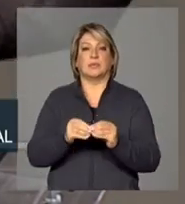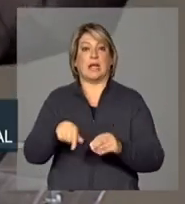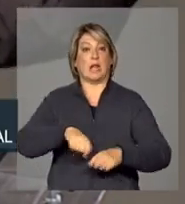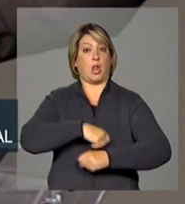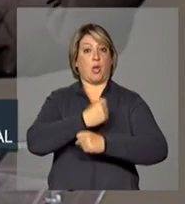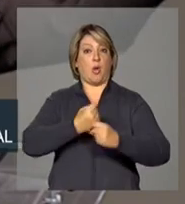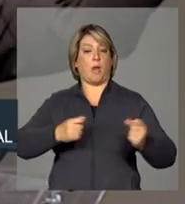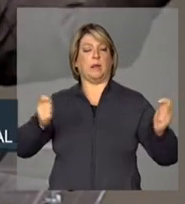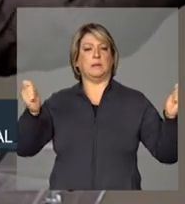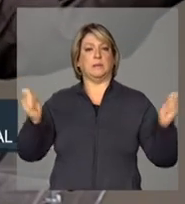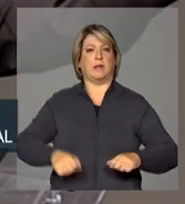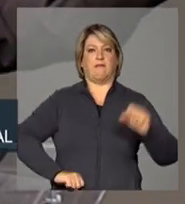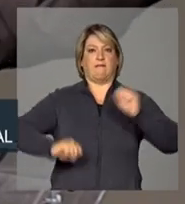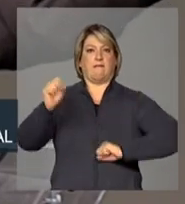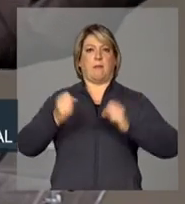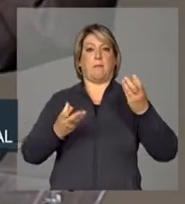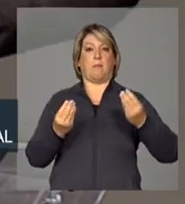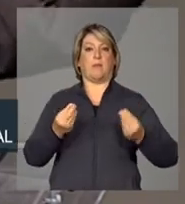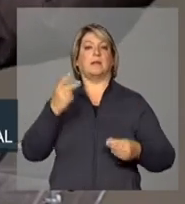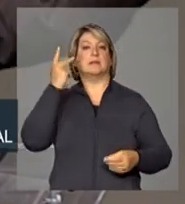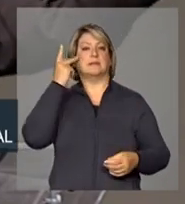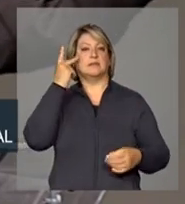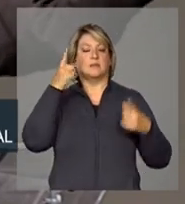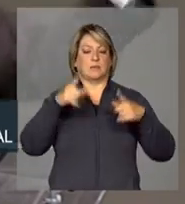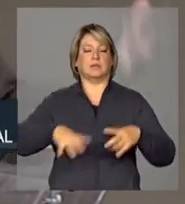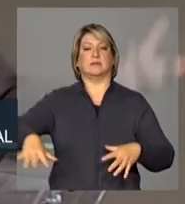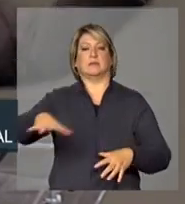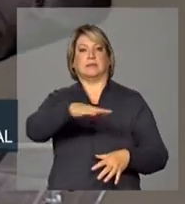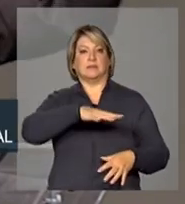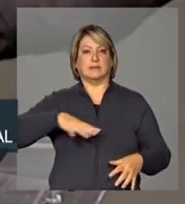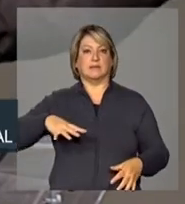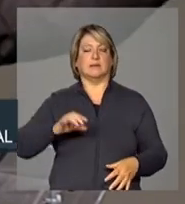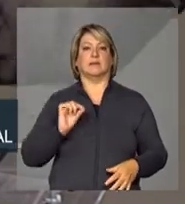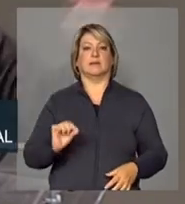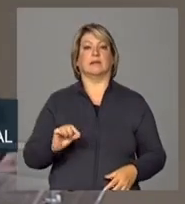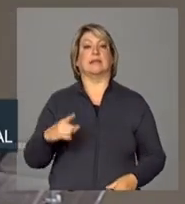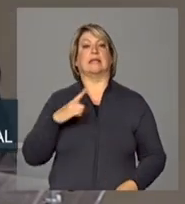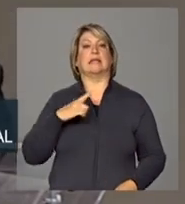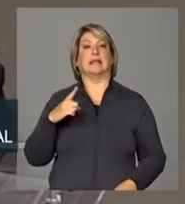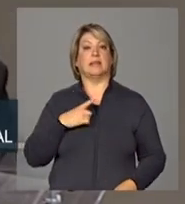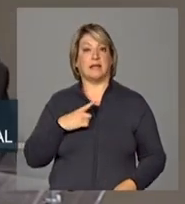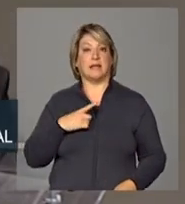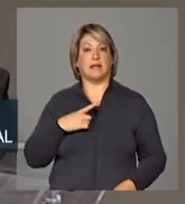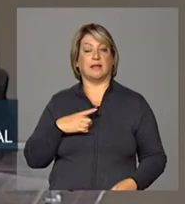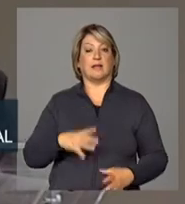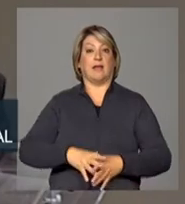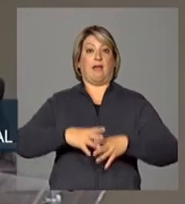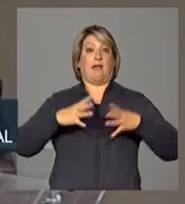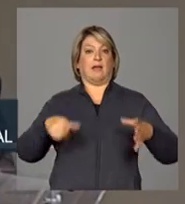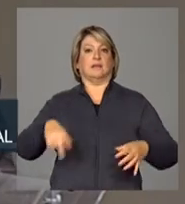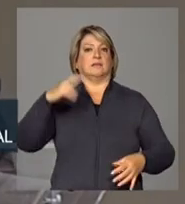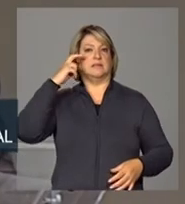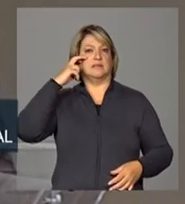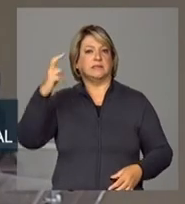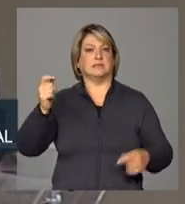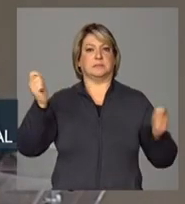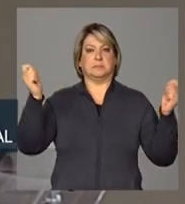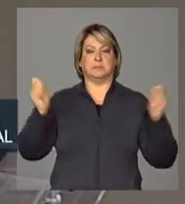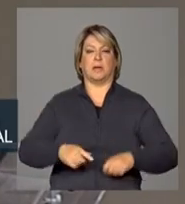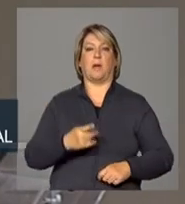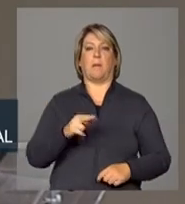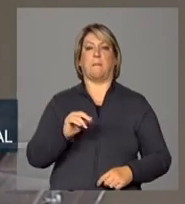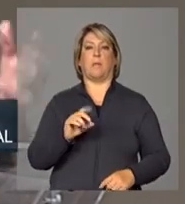enorme capacidade produtiva que nós acumulamos nessa região central, que tem a grande parte da inteligência, da capacidade